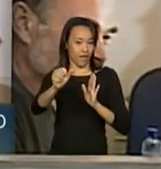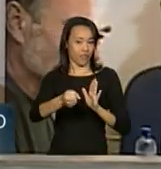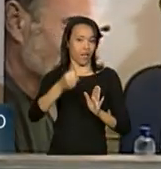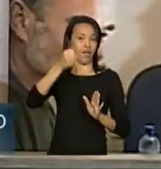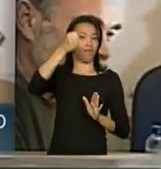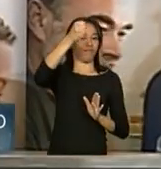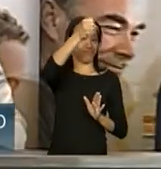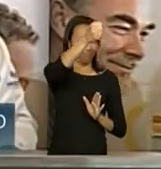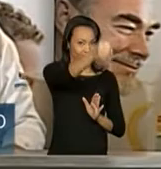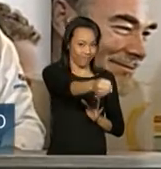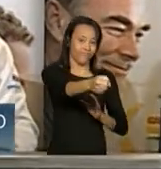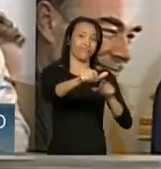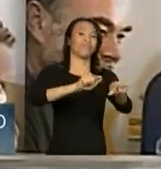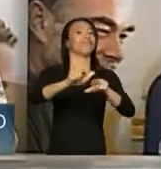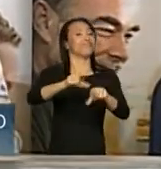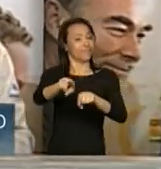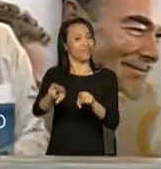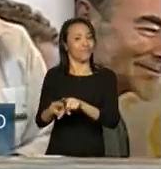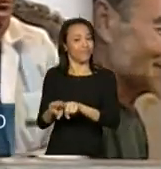comunidade.